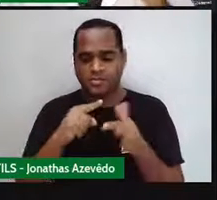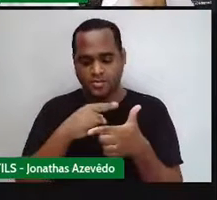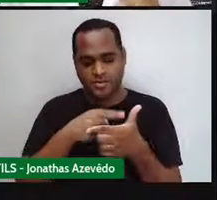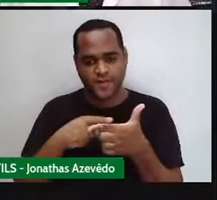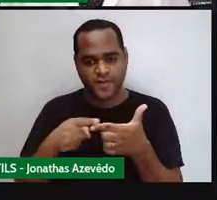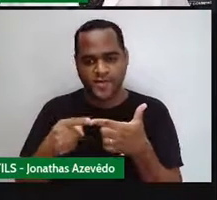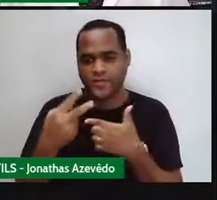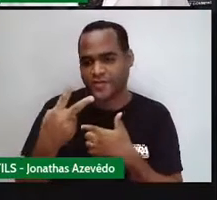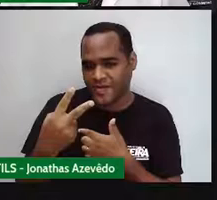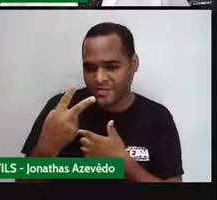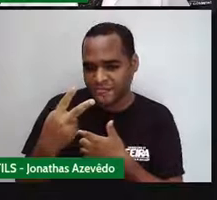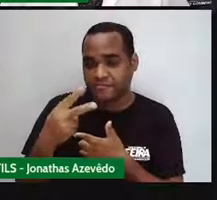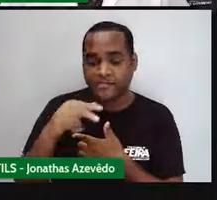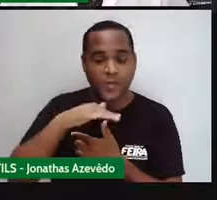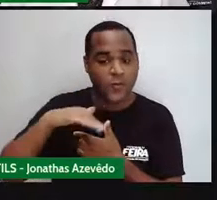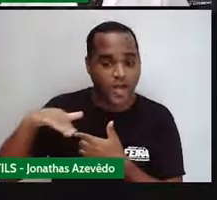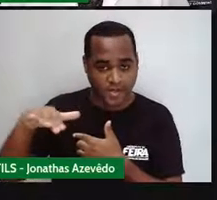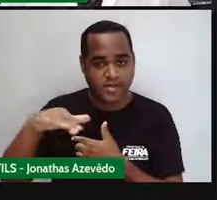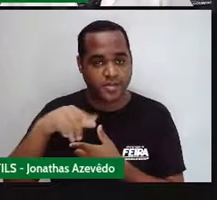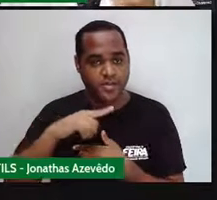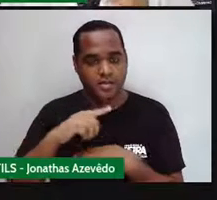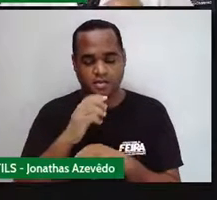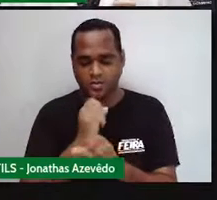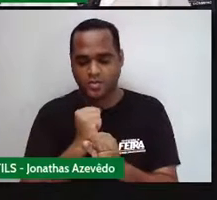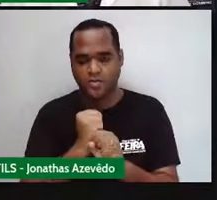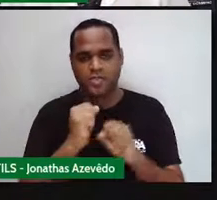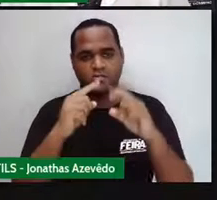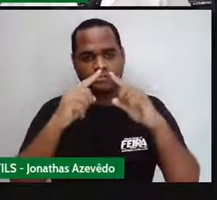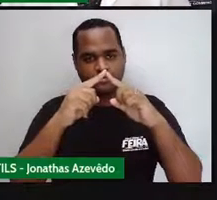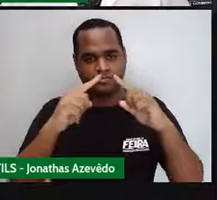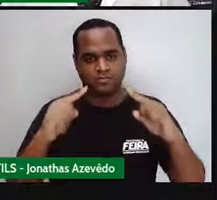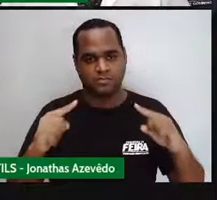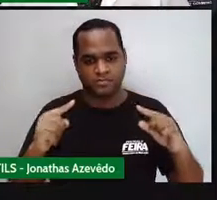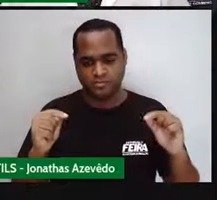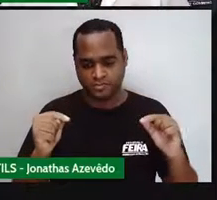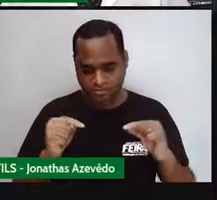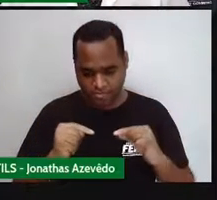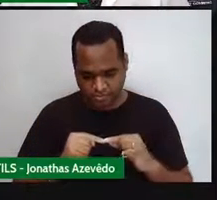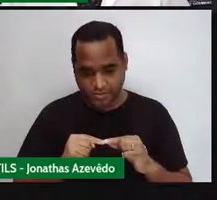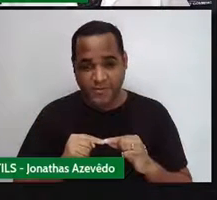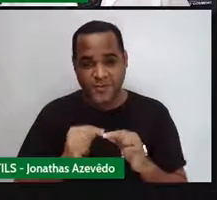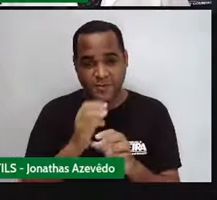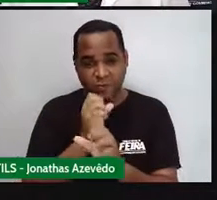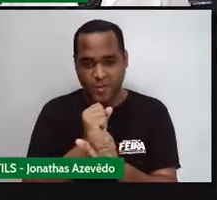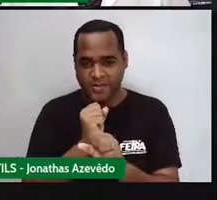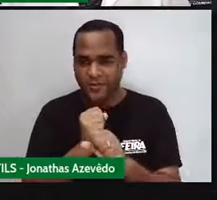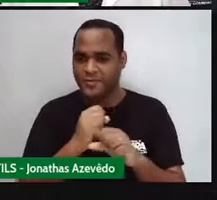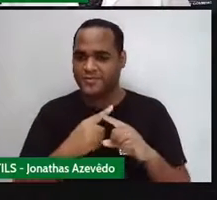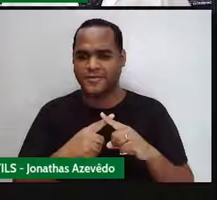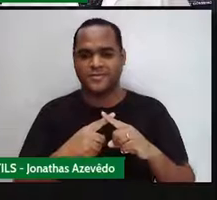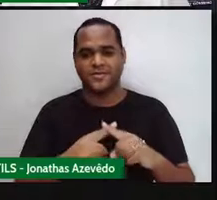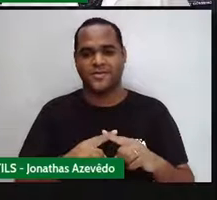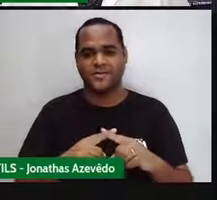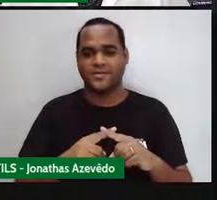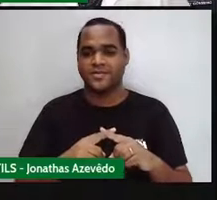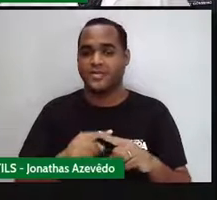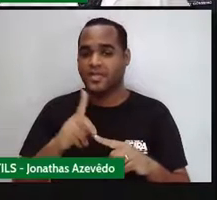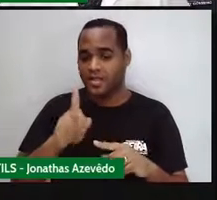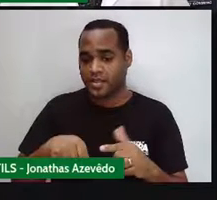Então, a área desse losango vai envolver uma multiplicação que será